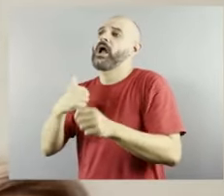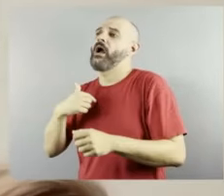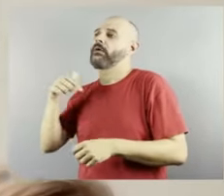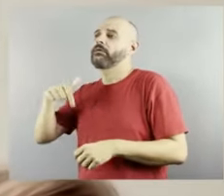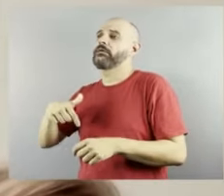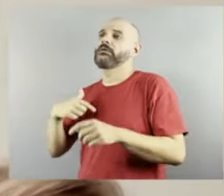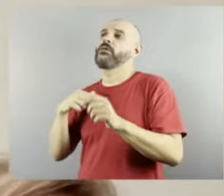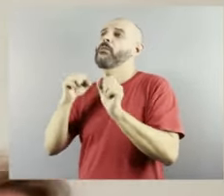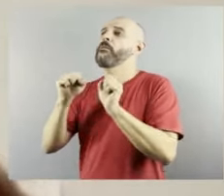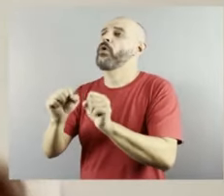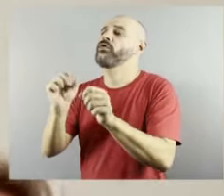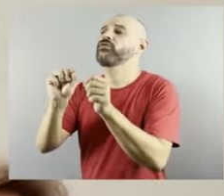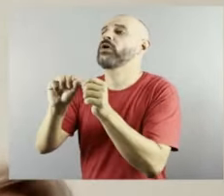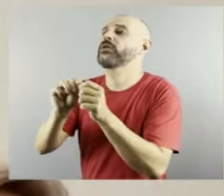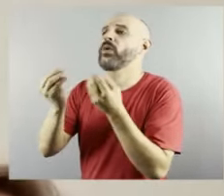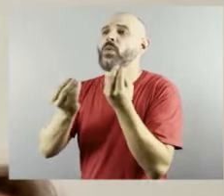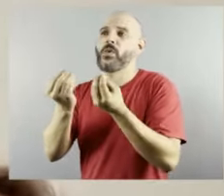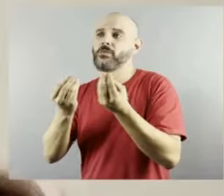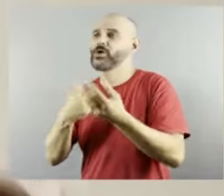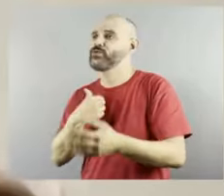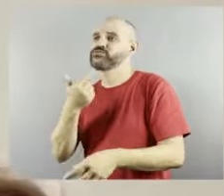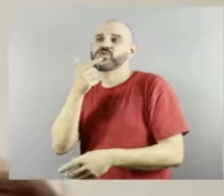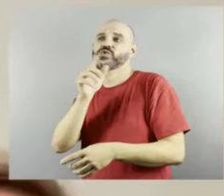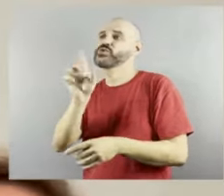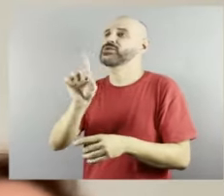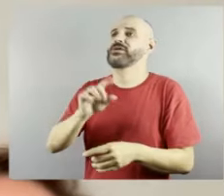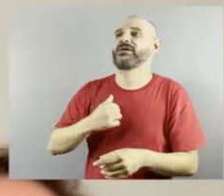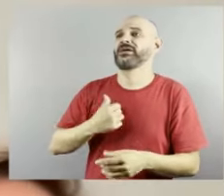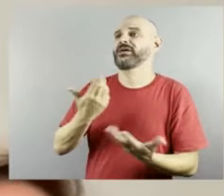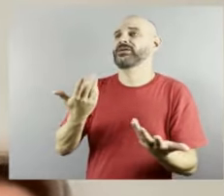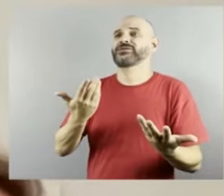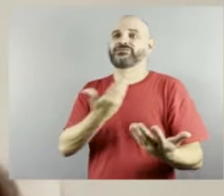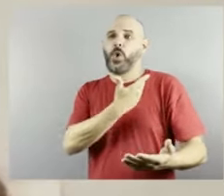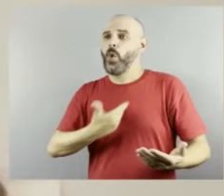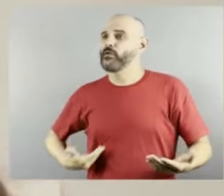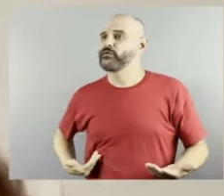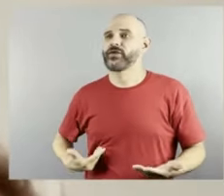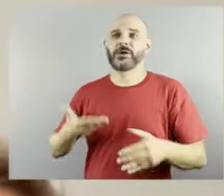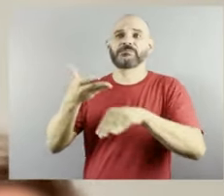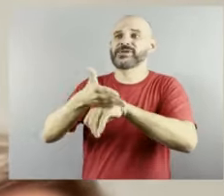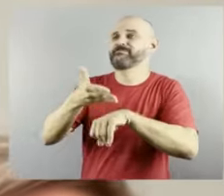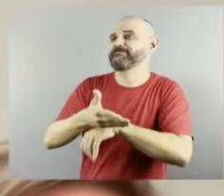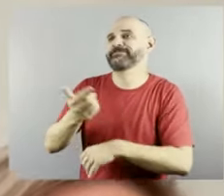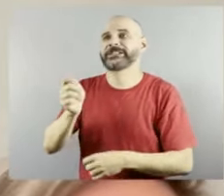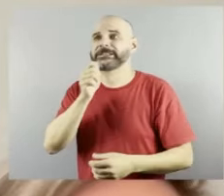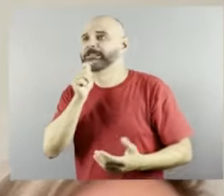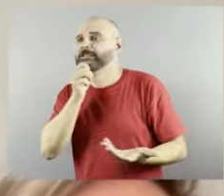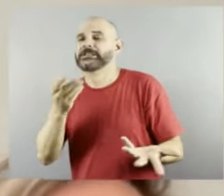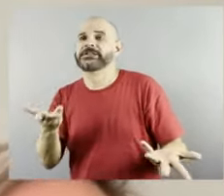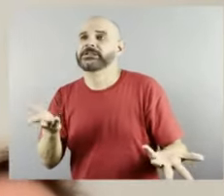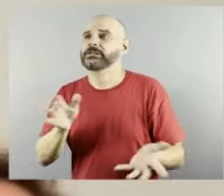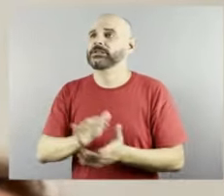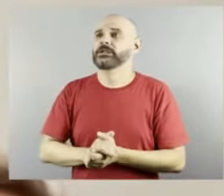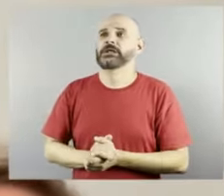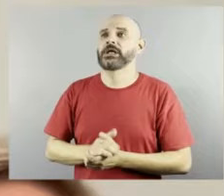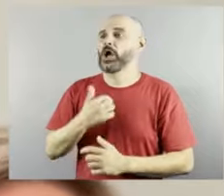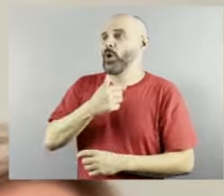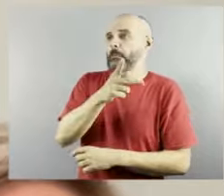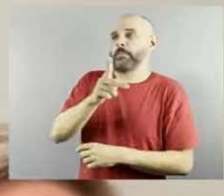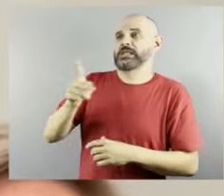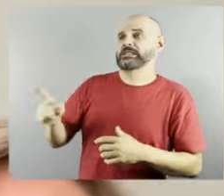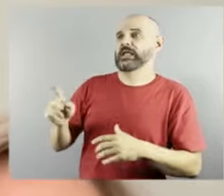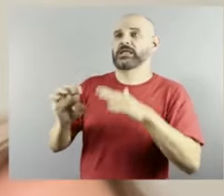eu não sou nada no governo eu não sou eu não estou na presidência de uma grande empresa ou num cargo de